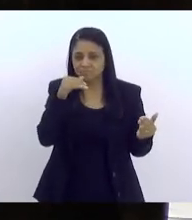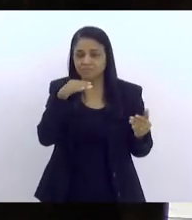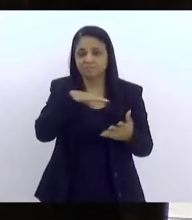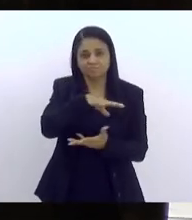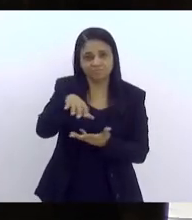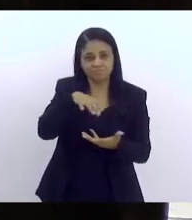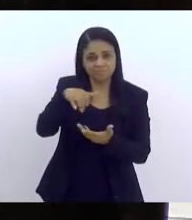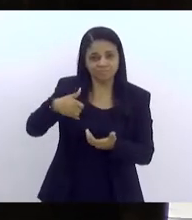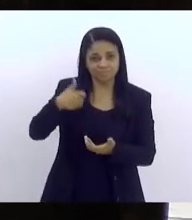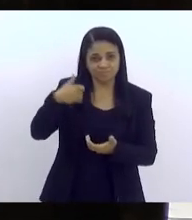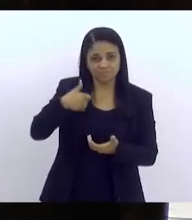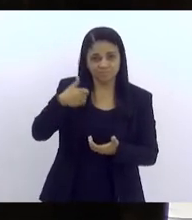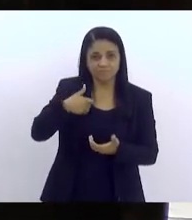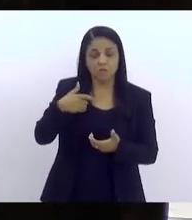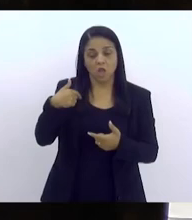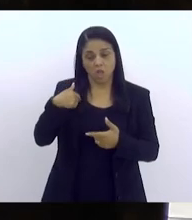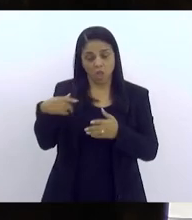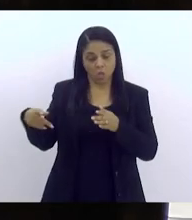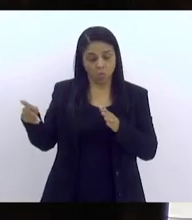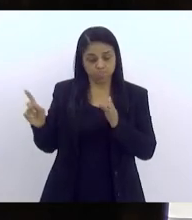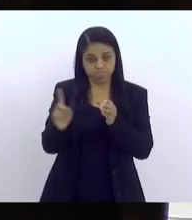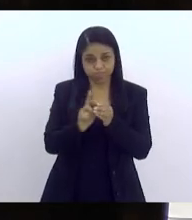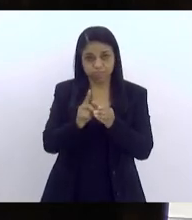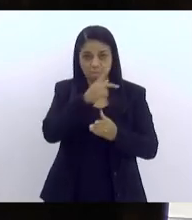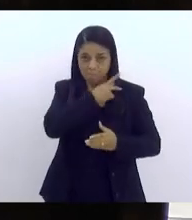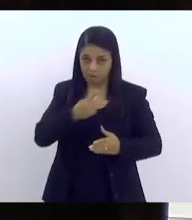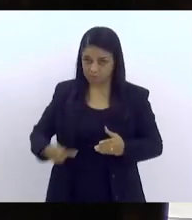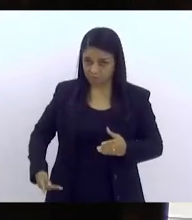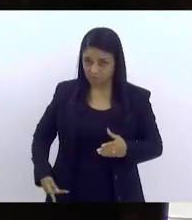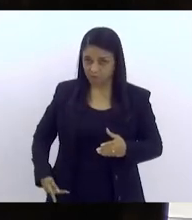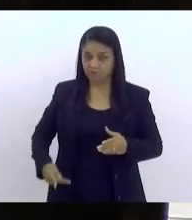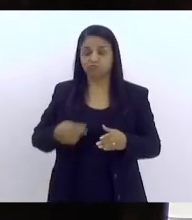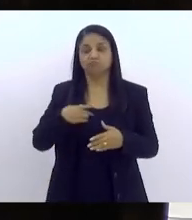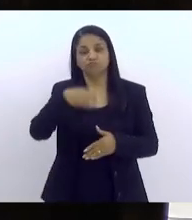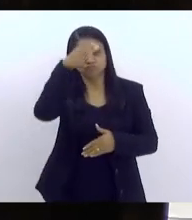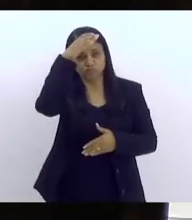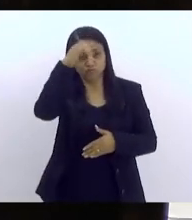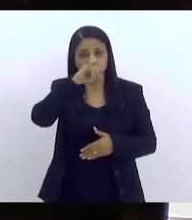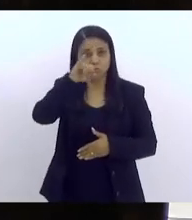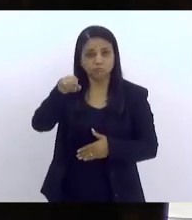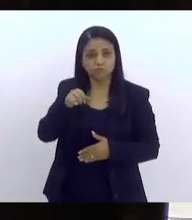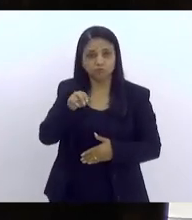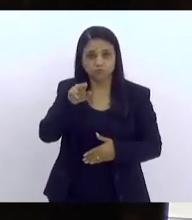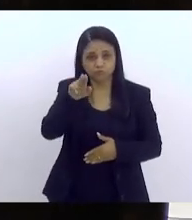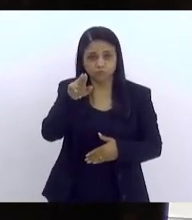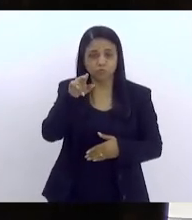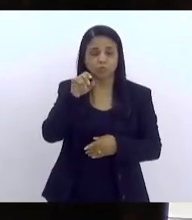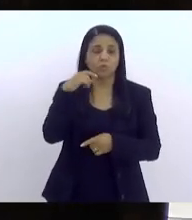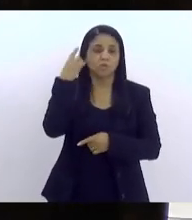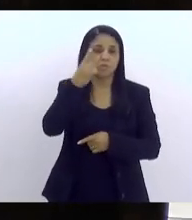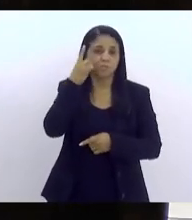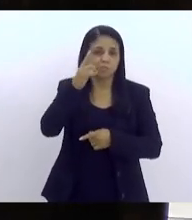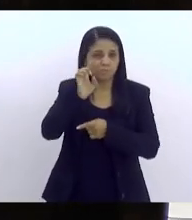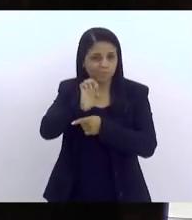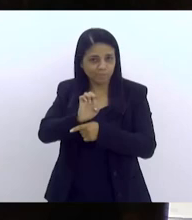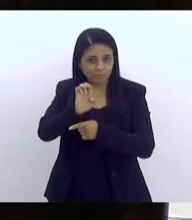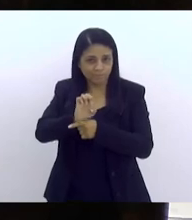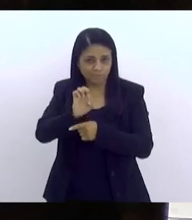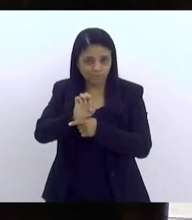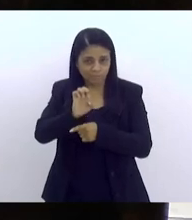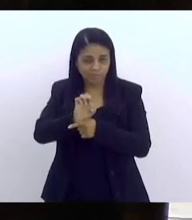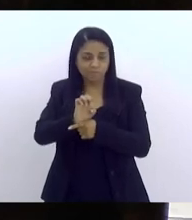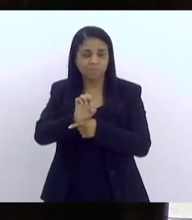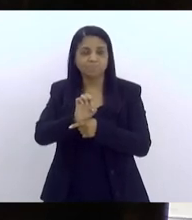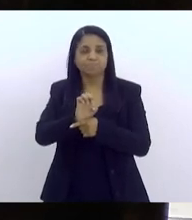na qual eu sou o presidente. A Tia Ju é a deputada estadual, Tia Ju faz